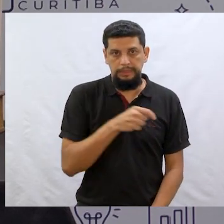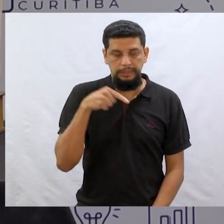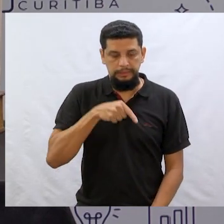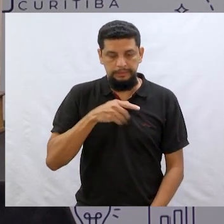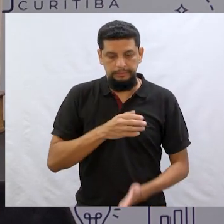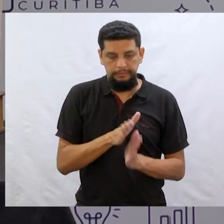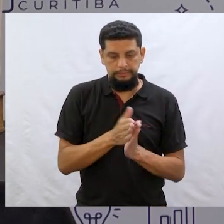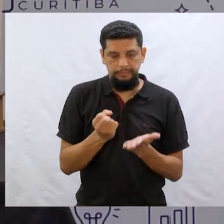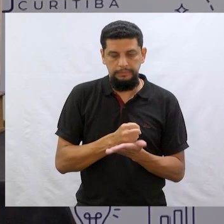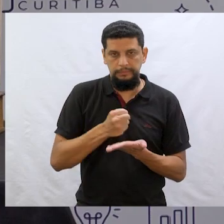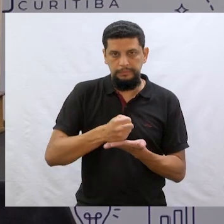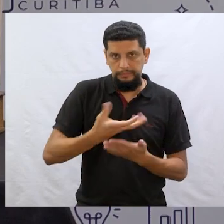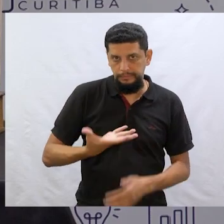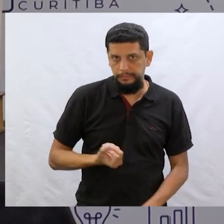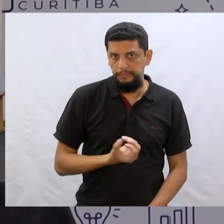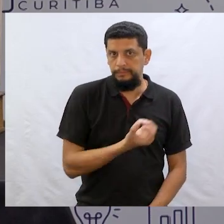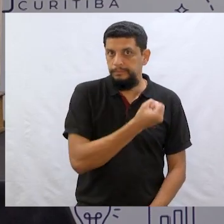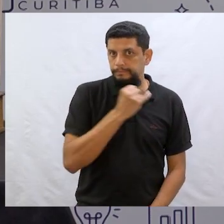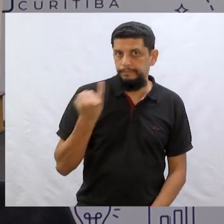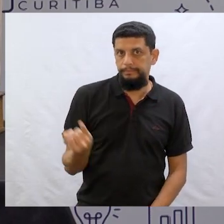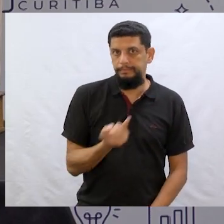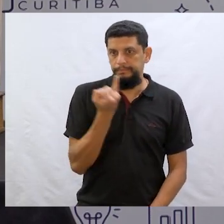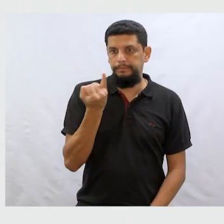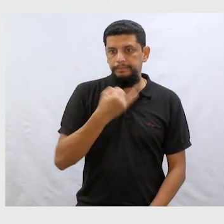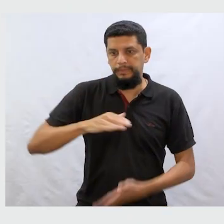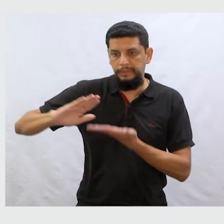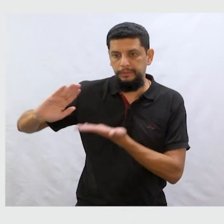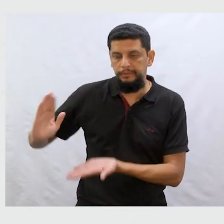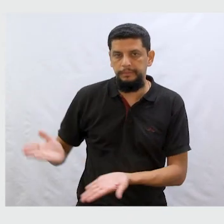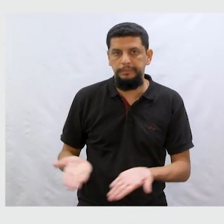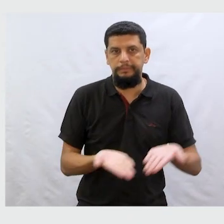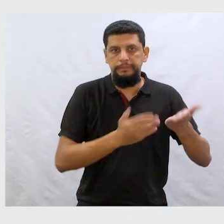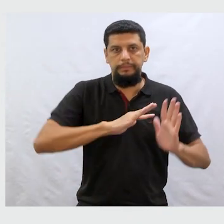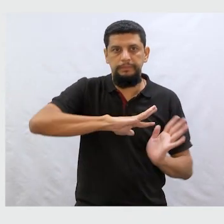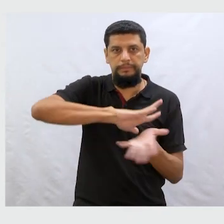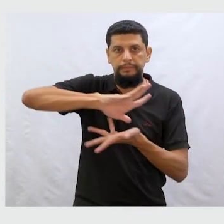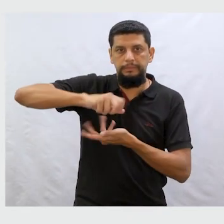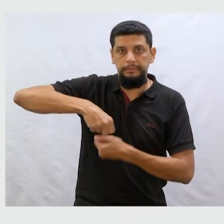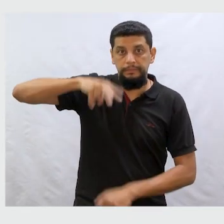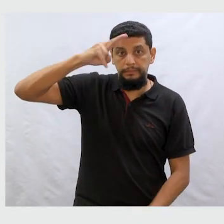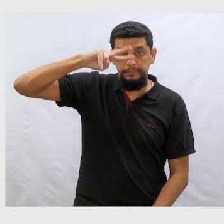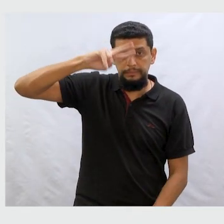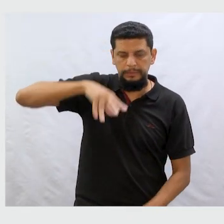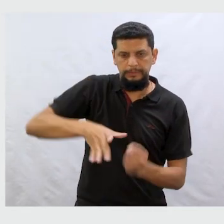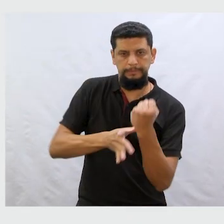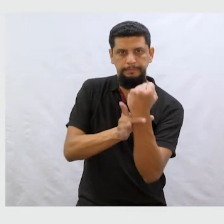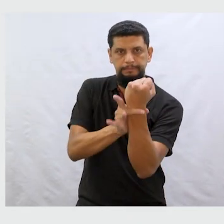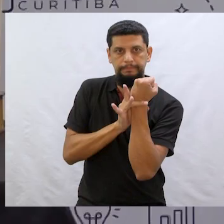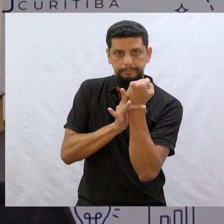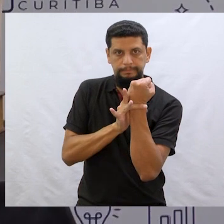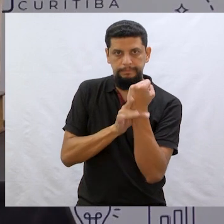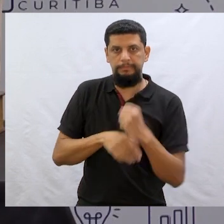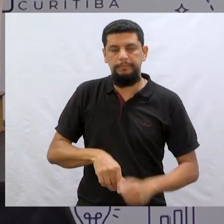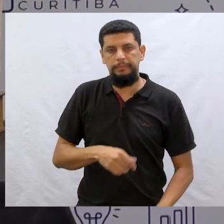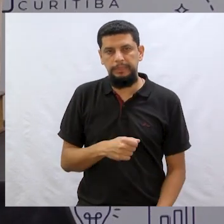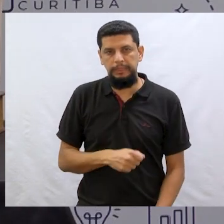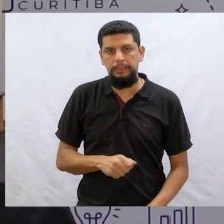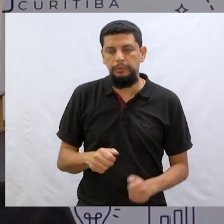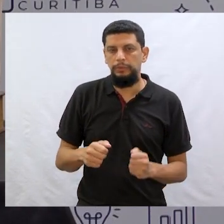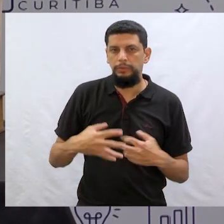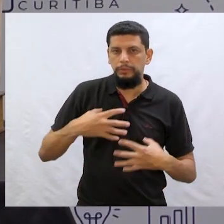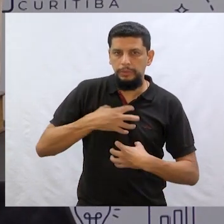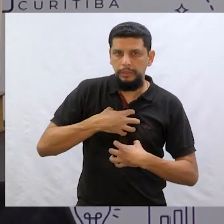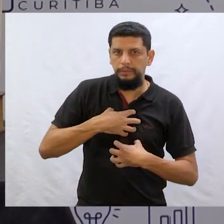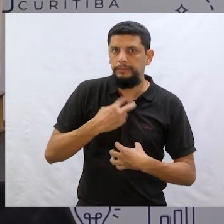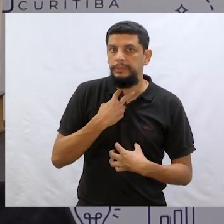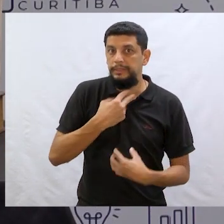esse passaporte é muito importante porque ele vai nos levar para o mundo das histórias com segurança. E a gente, é uma forma